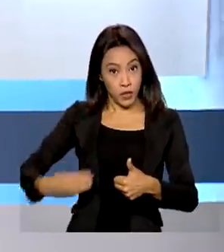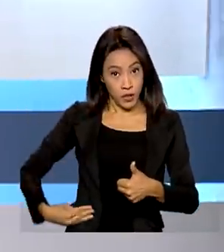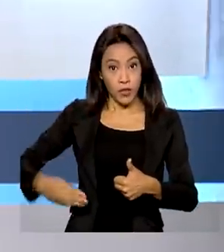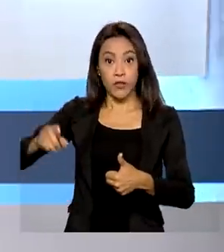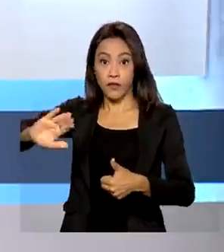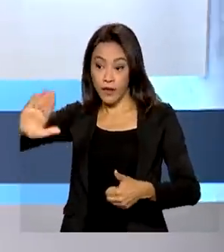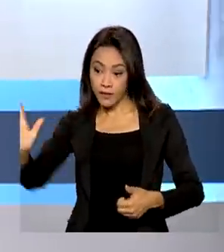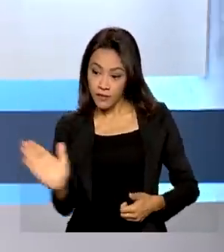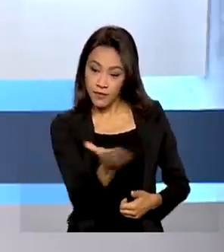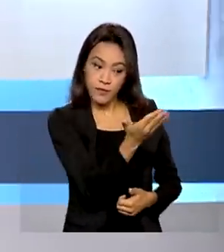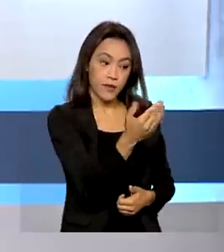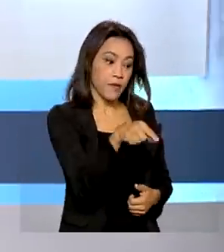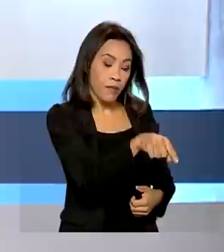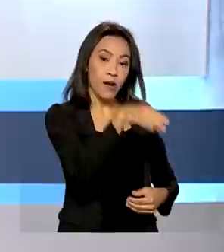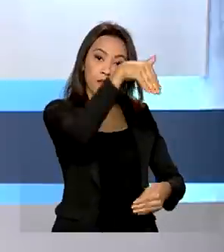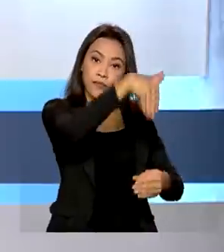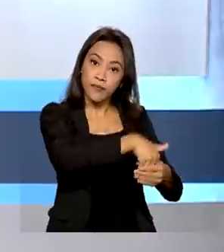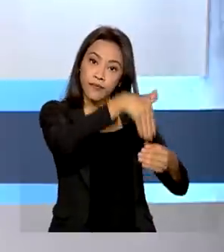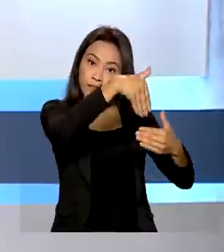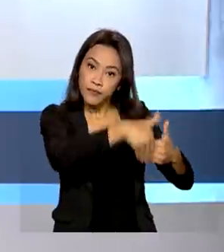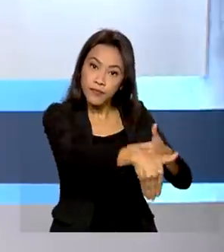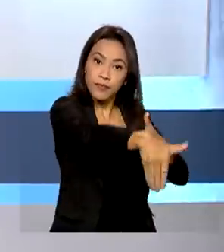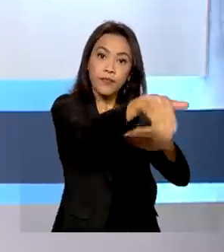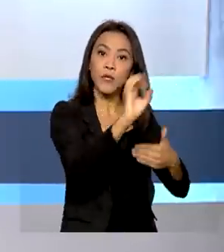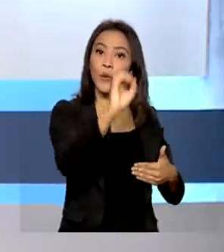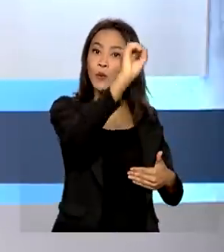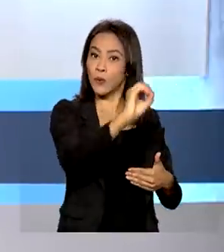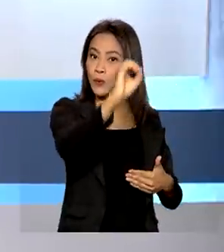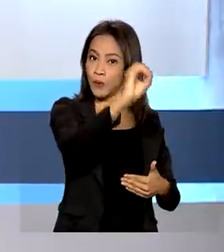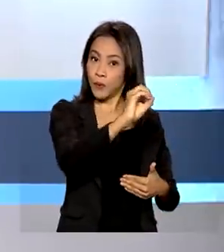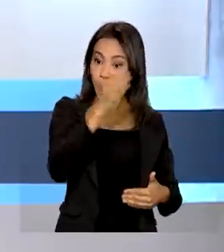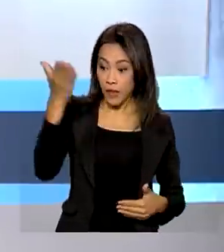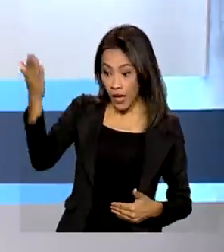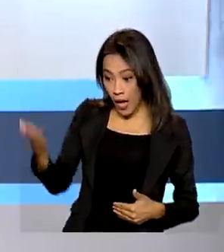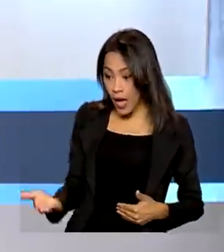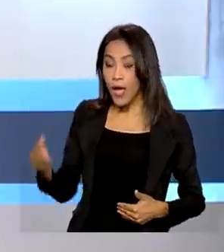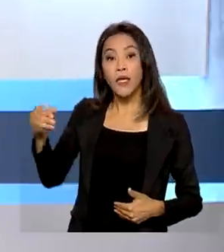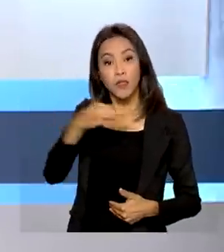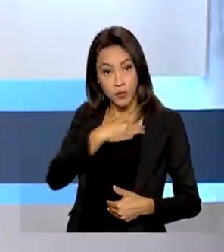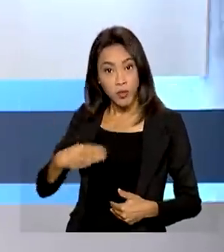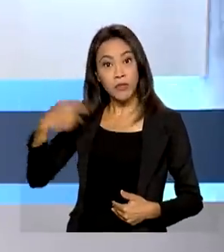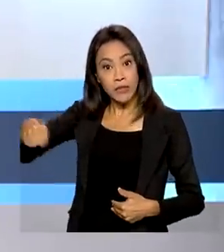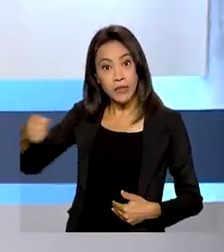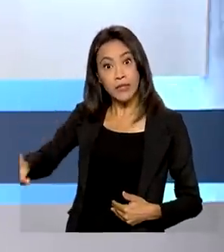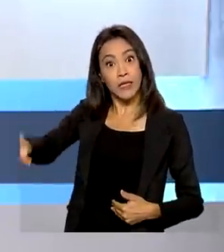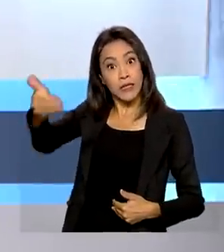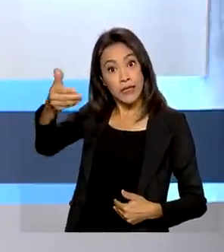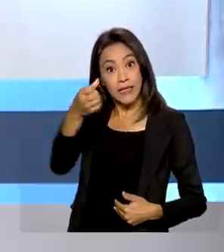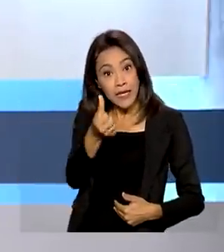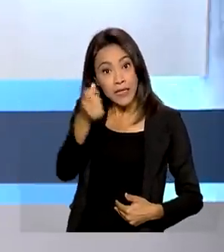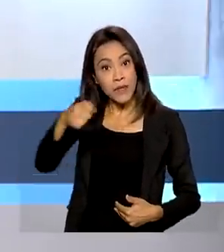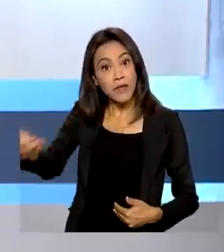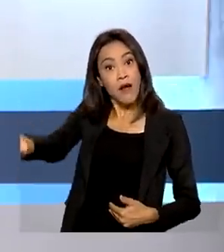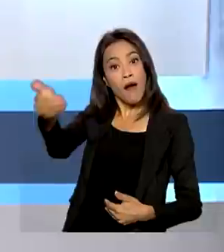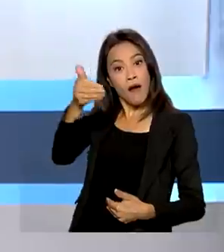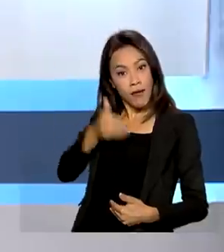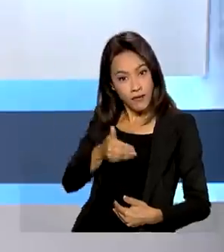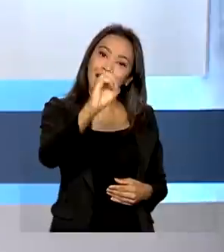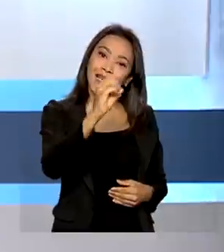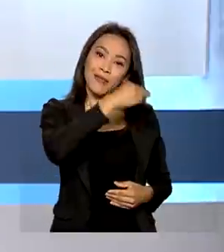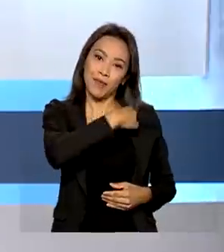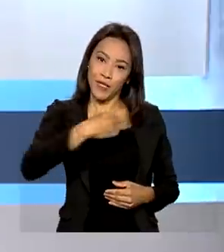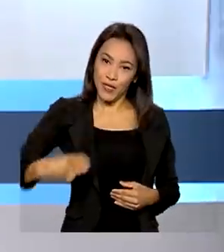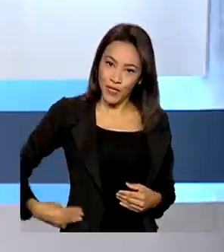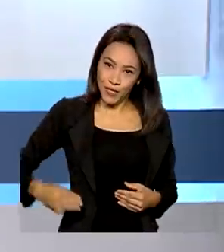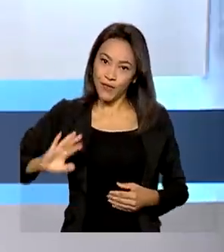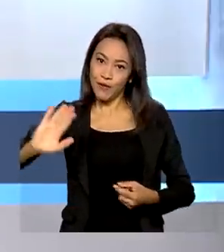para concorrer a cargos eletivos em outubro deste ano. Eles precisam deixar os cargos até seis meses antes do primeiro turno. Nove